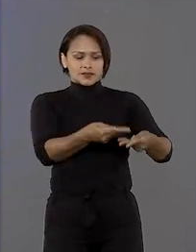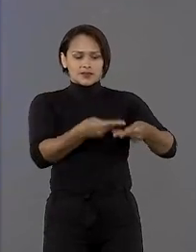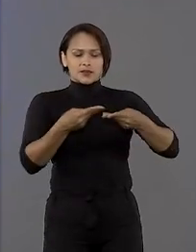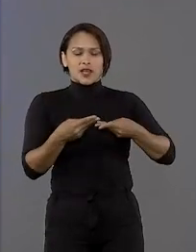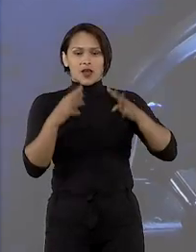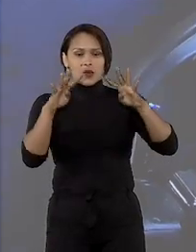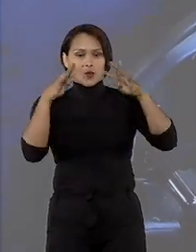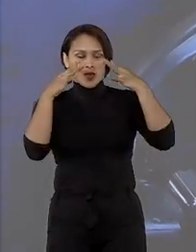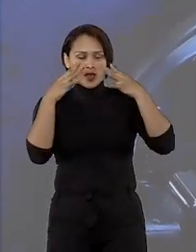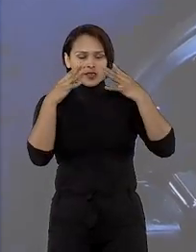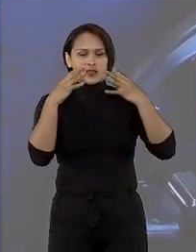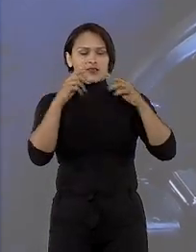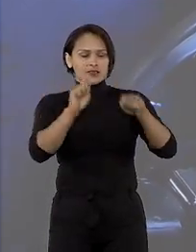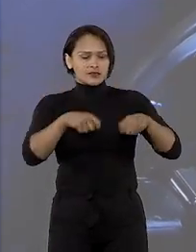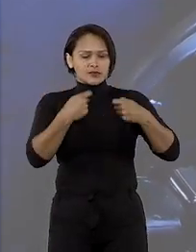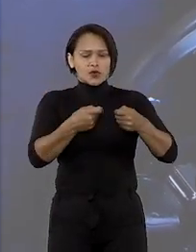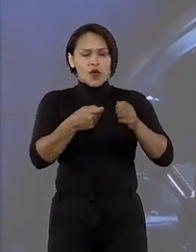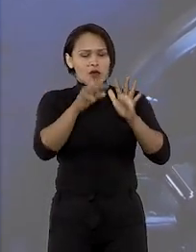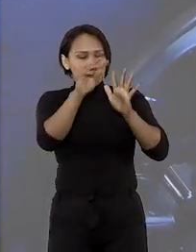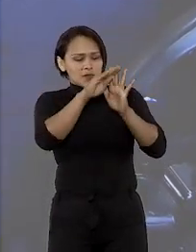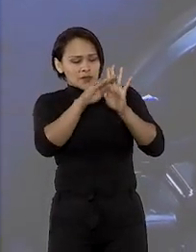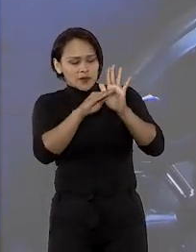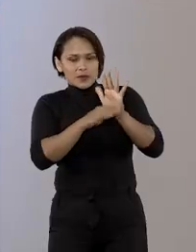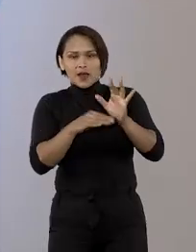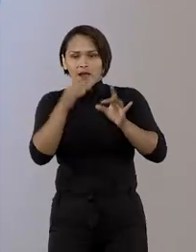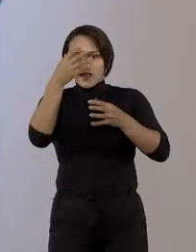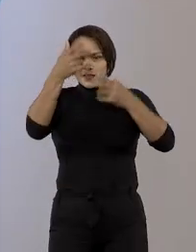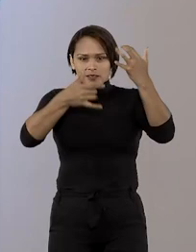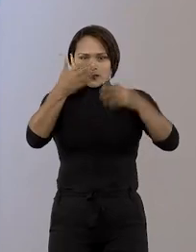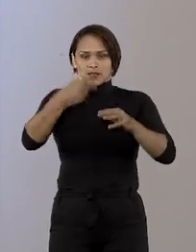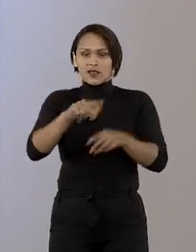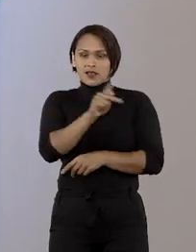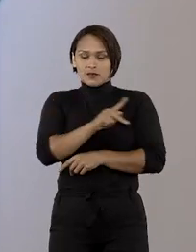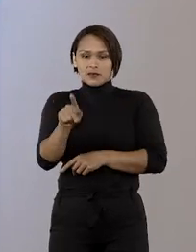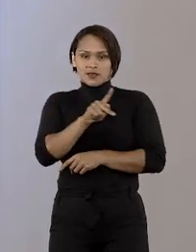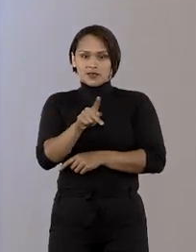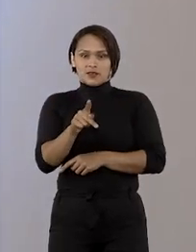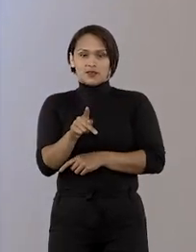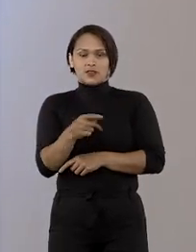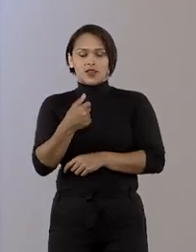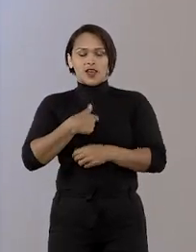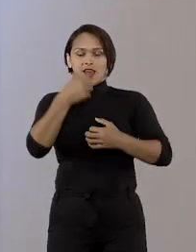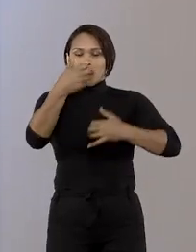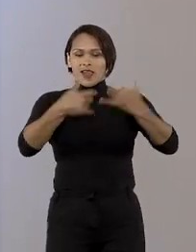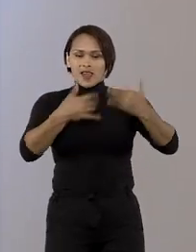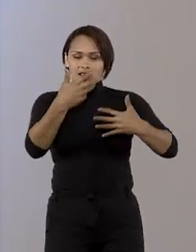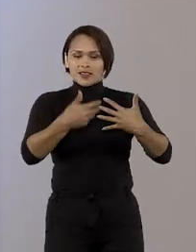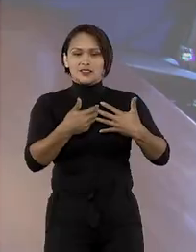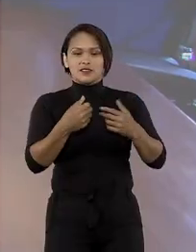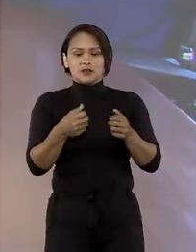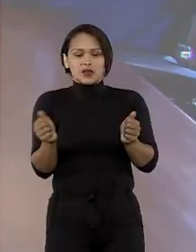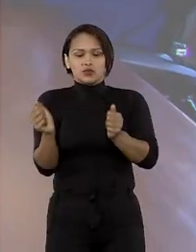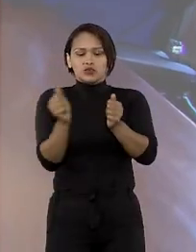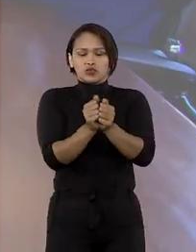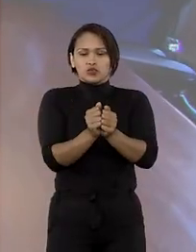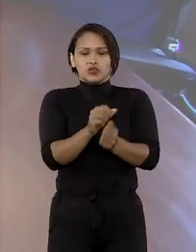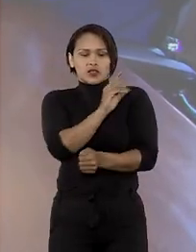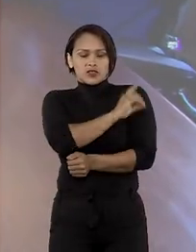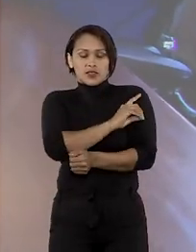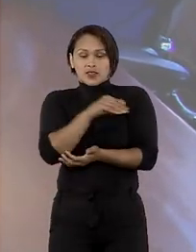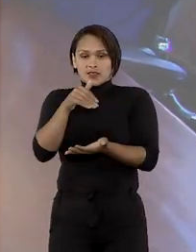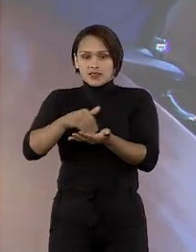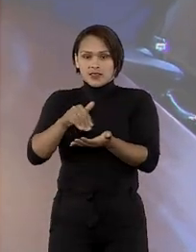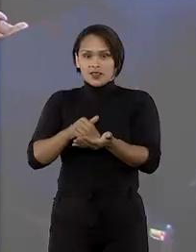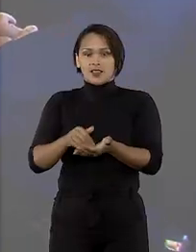muita atenção e dedicação em cada situação trazida. O presidente do STJ, ministro Humberto Martins, junto à direção e